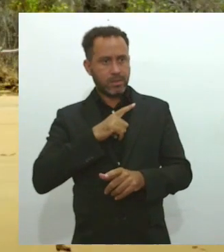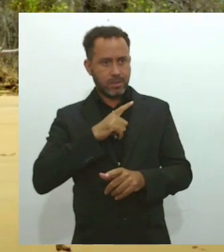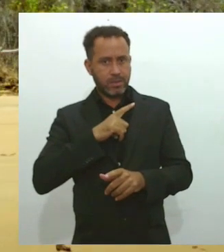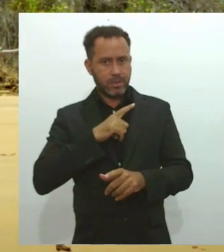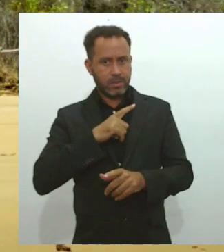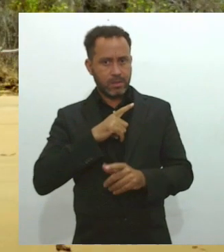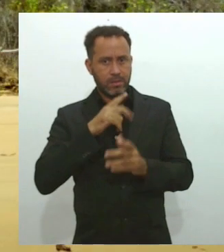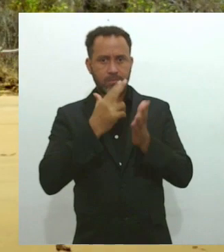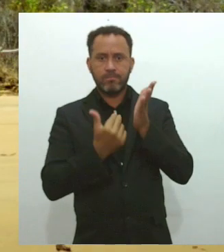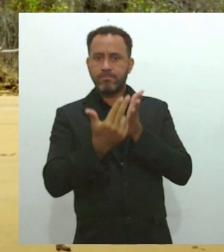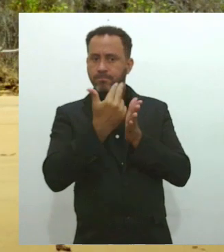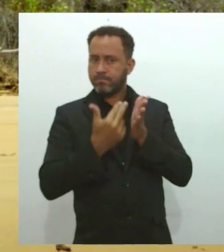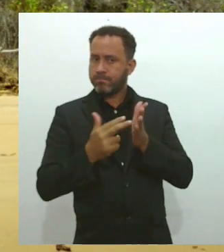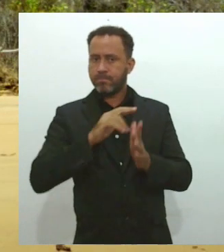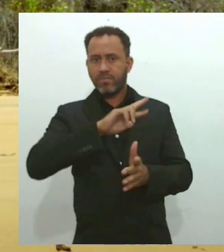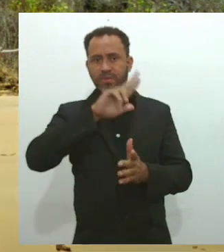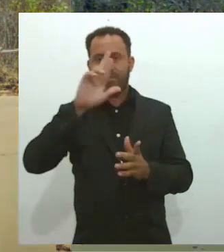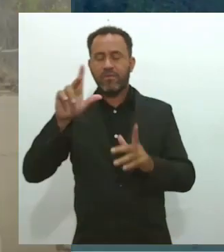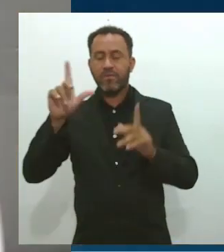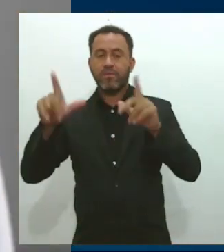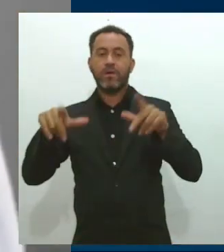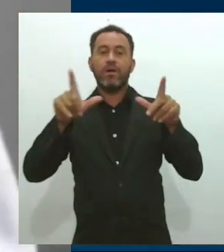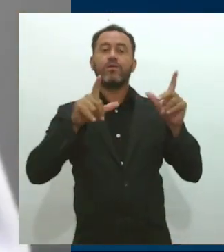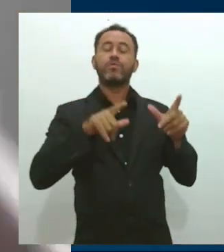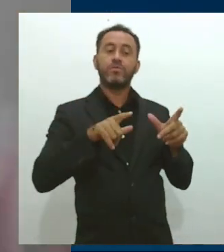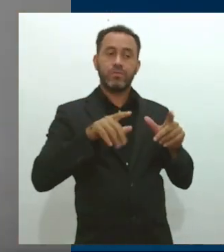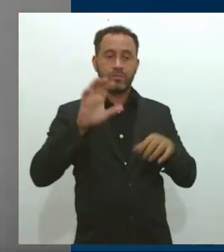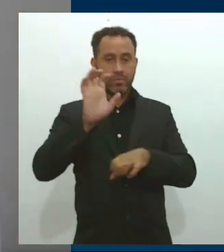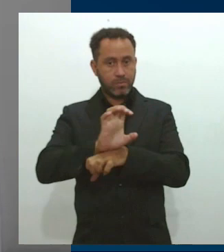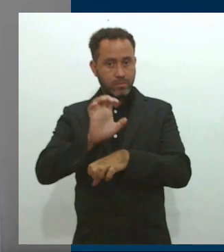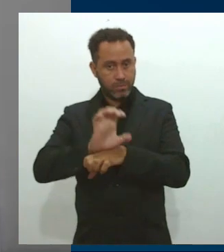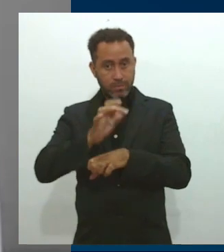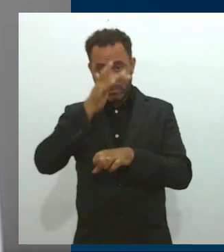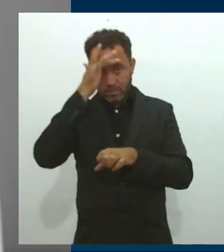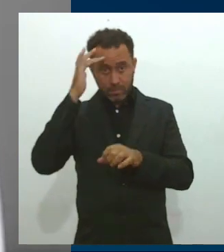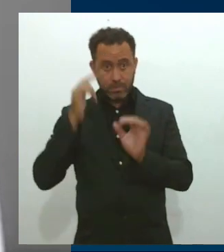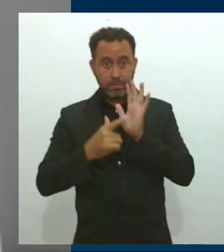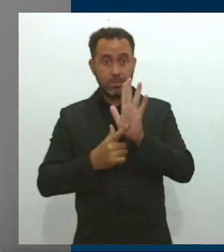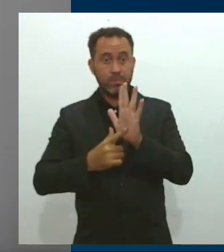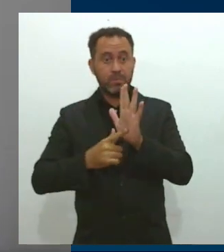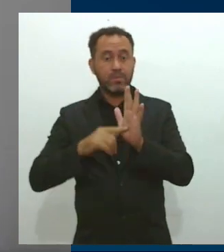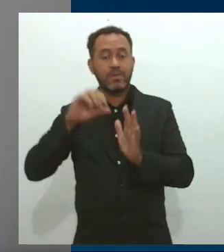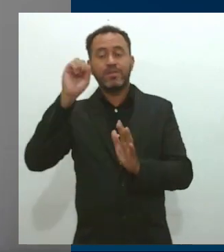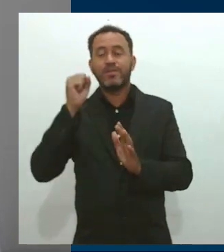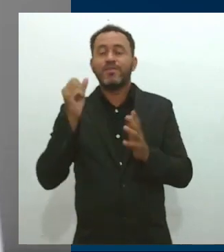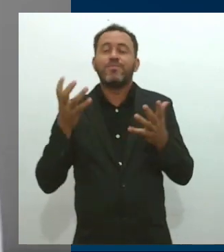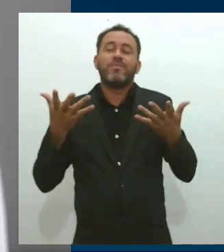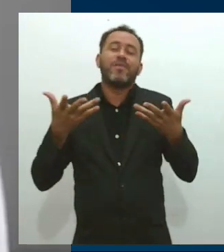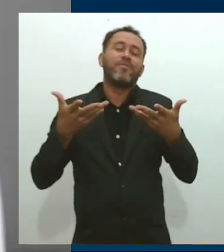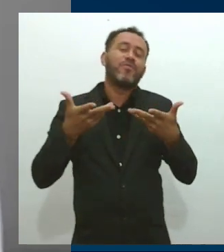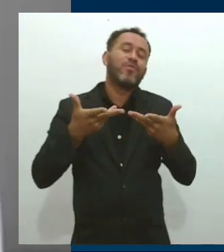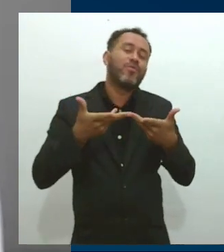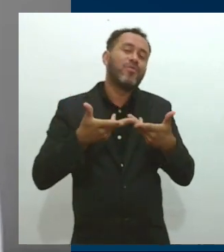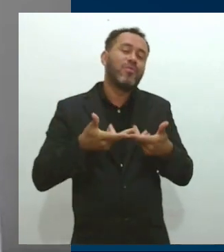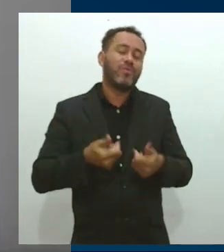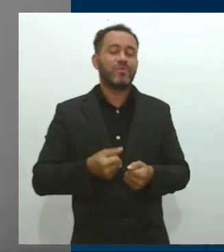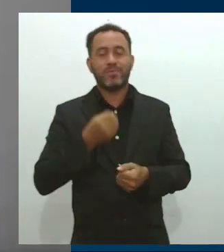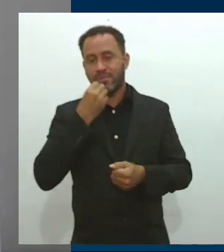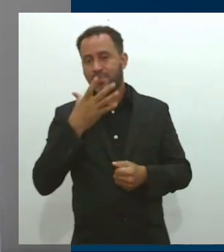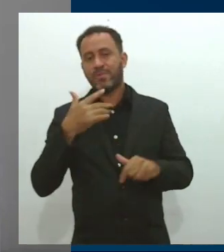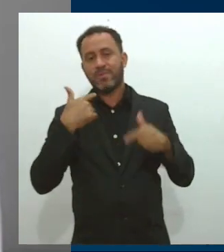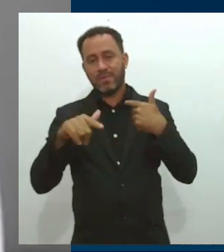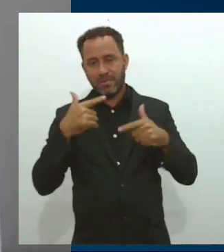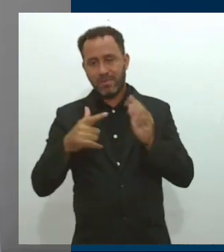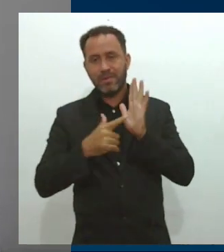mapeamento de vários aspectos e de várias coisas que mostram por que Sergipe é tão incrível. Então, está sendo maravilhoso mesmo.